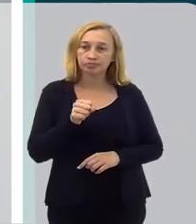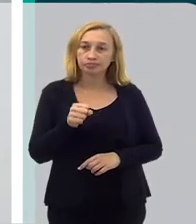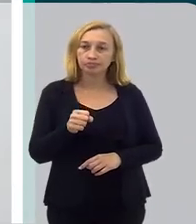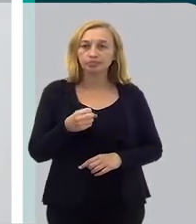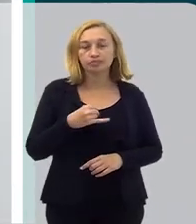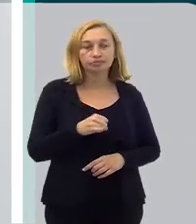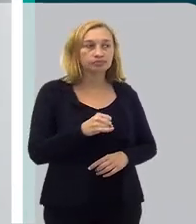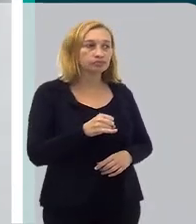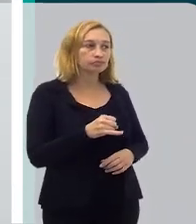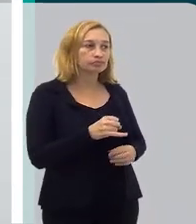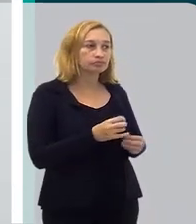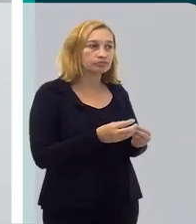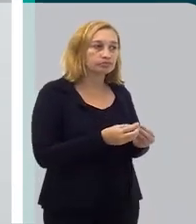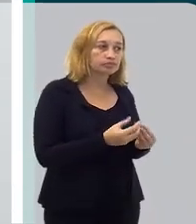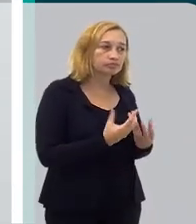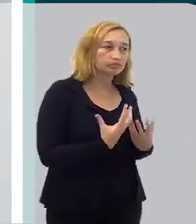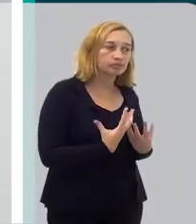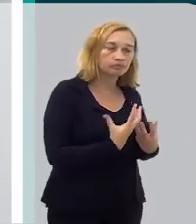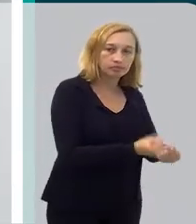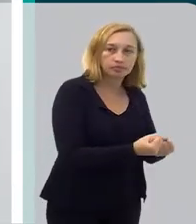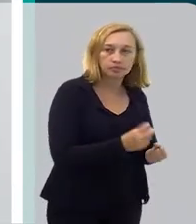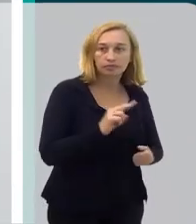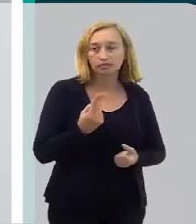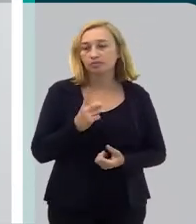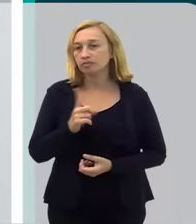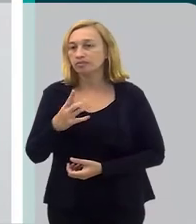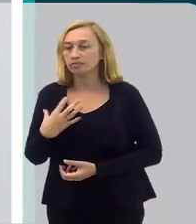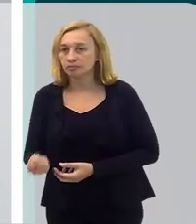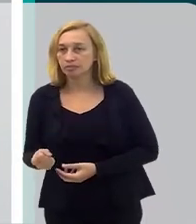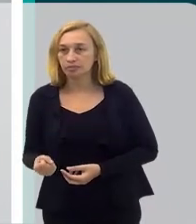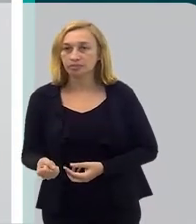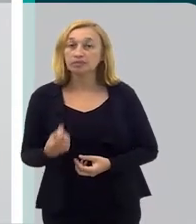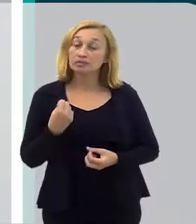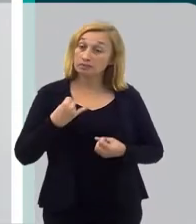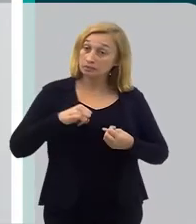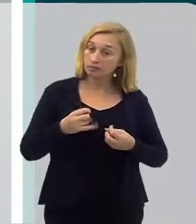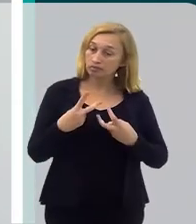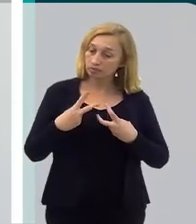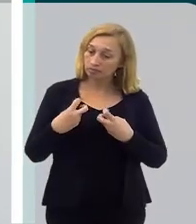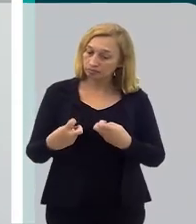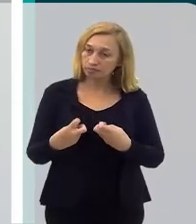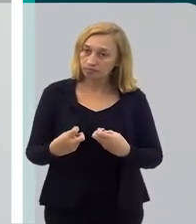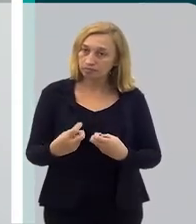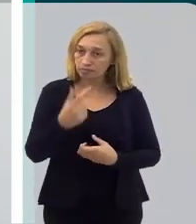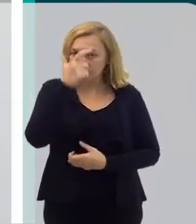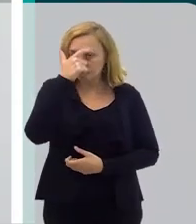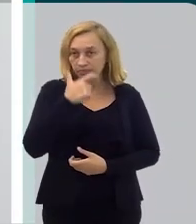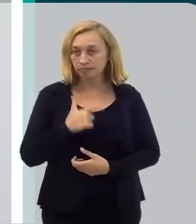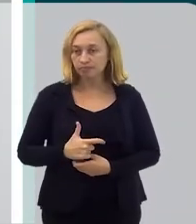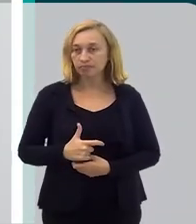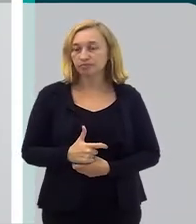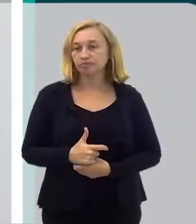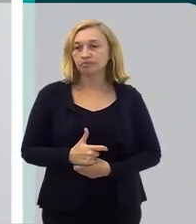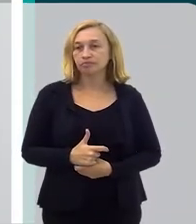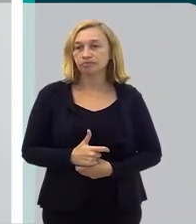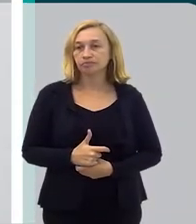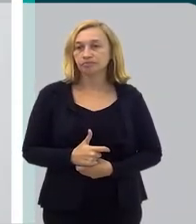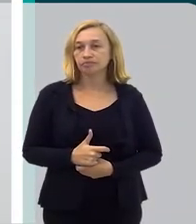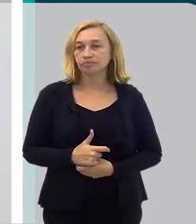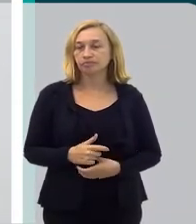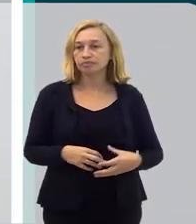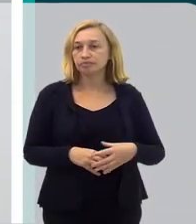muito, se eu vou me aceitar ou se eu não vou me aceitar, e aí vai influenciar a minha autoestima. Se eu percebo que eu sou uma pessoa que